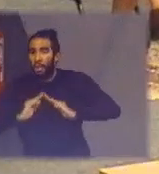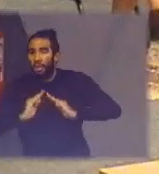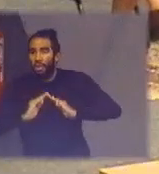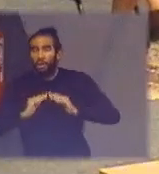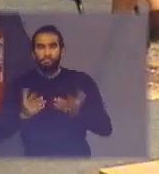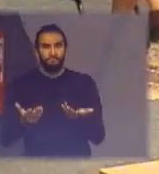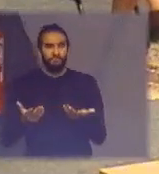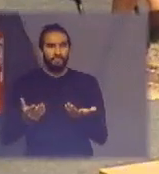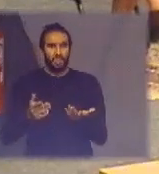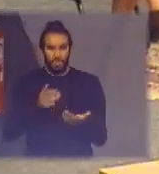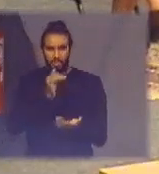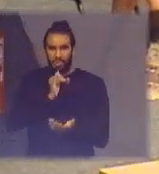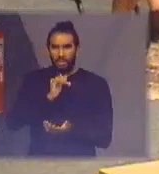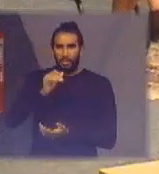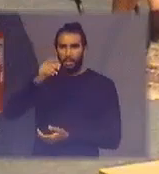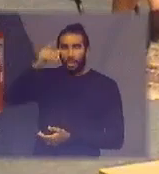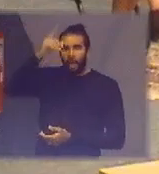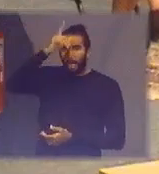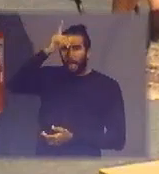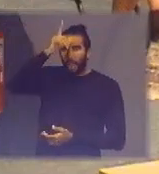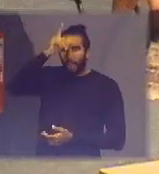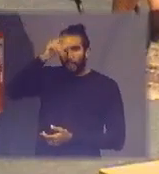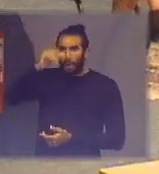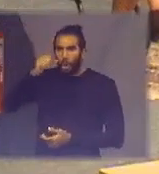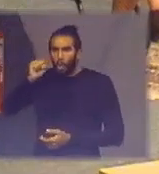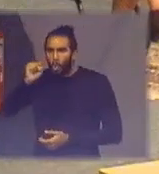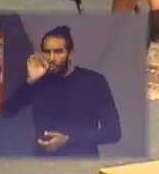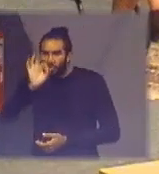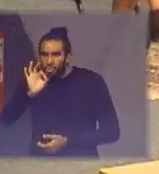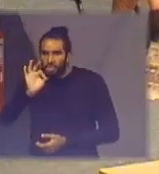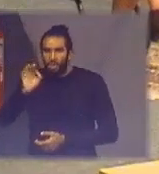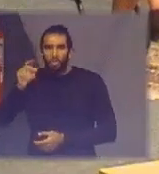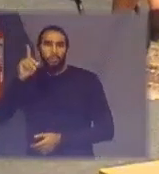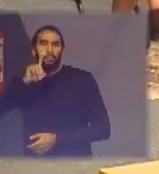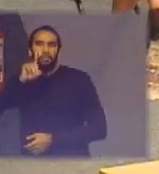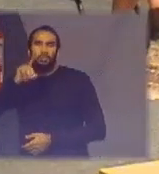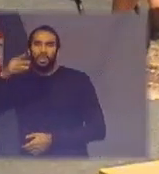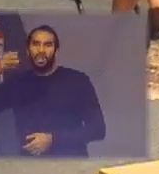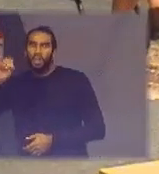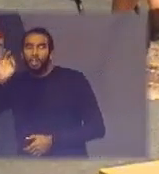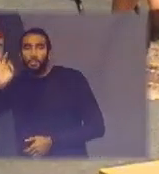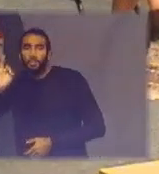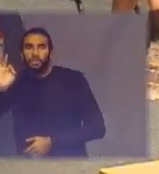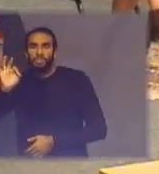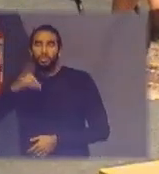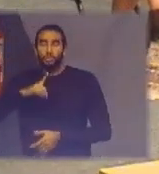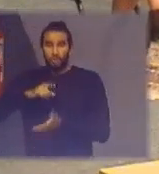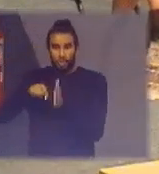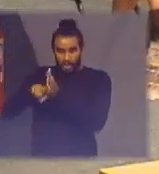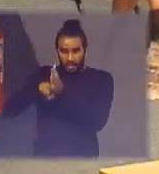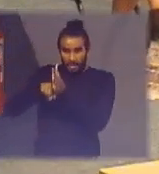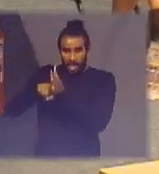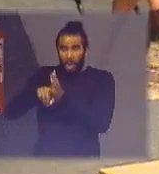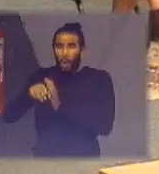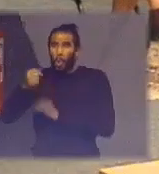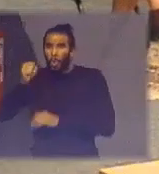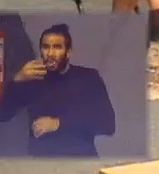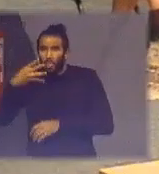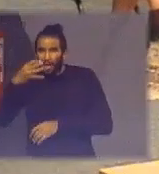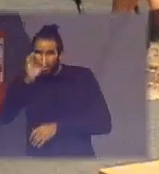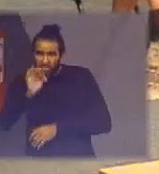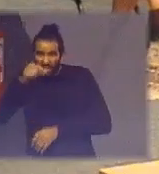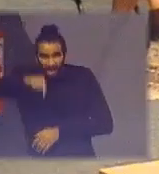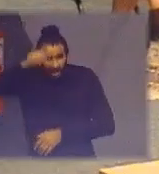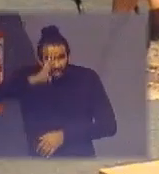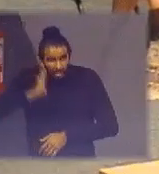a Alemanha 8% Estados Unidos em torno de 30% a gente está de acordo com essa pesquisa 84% e a gente sabe que é verdade